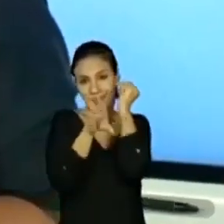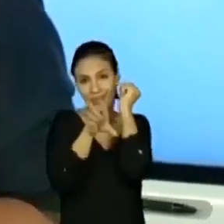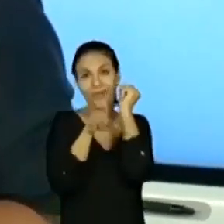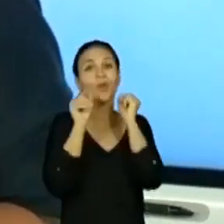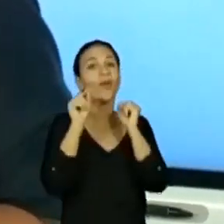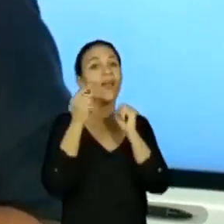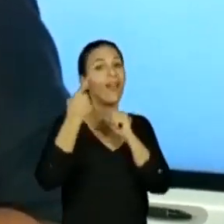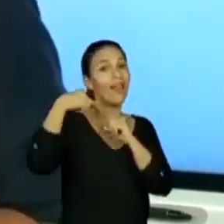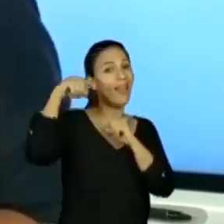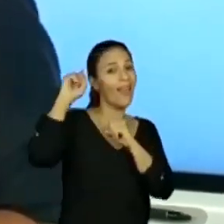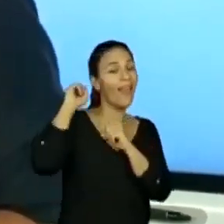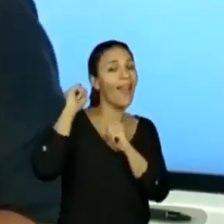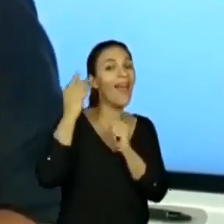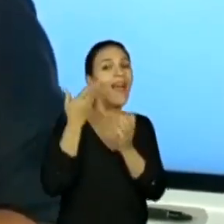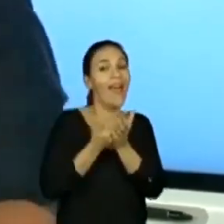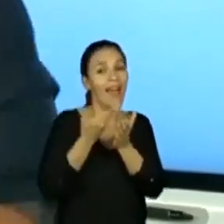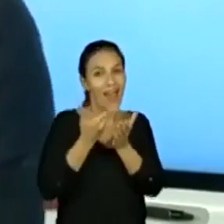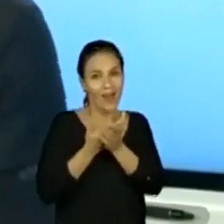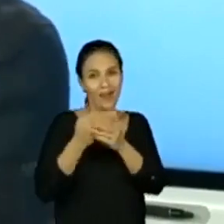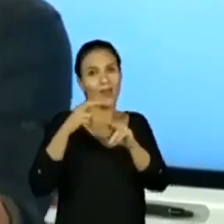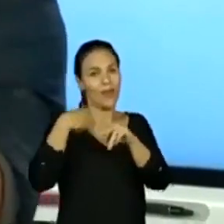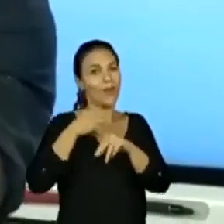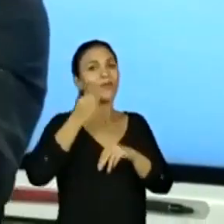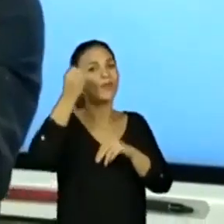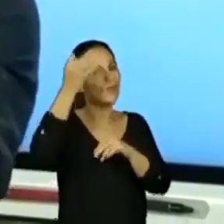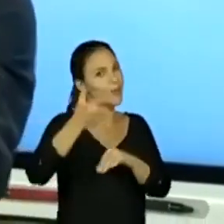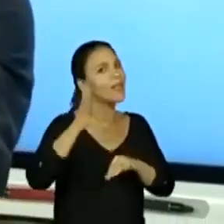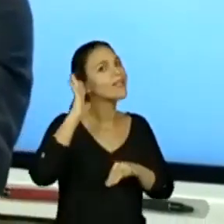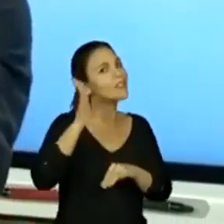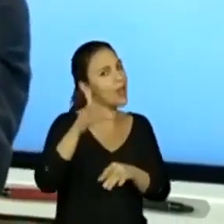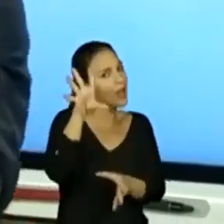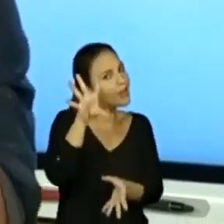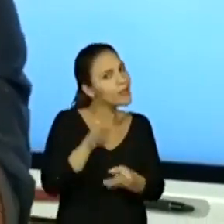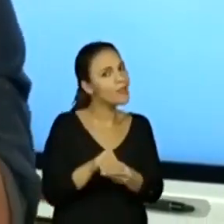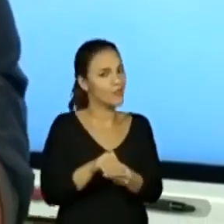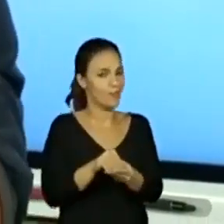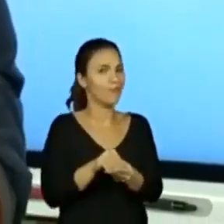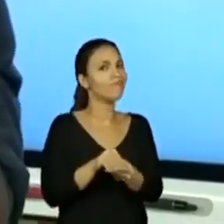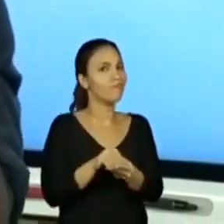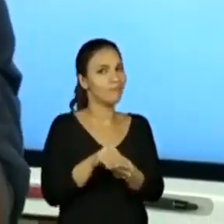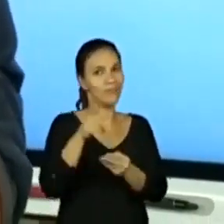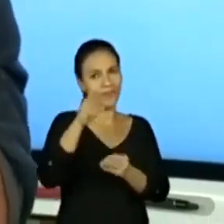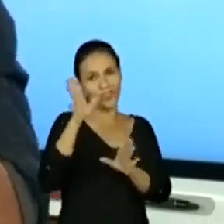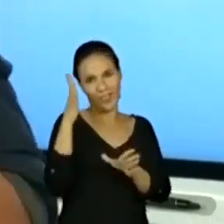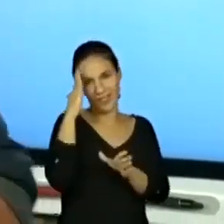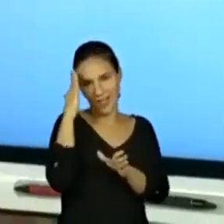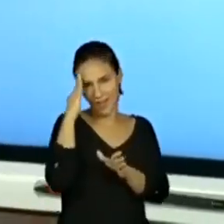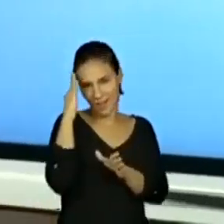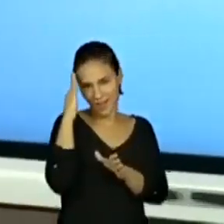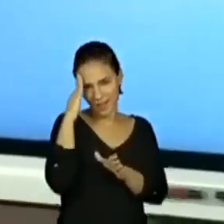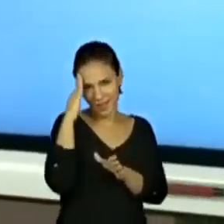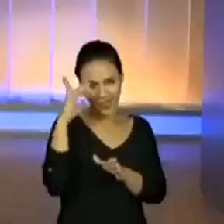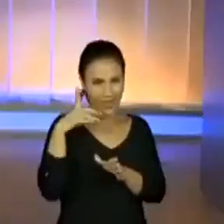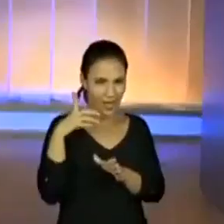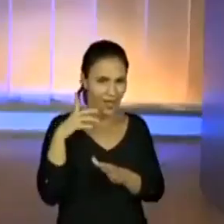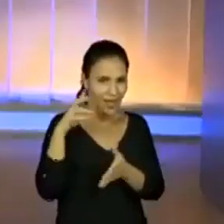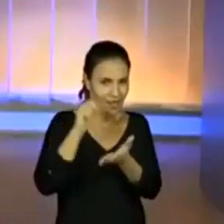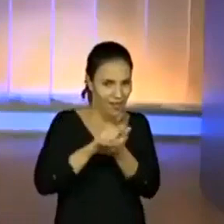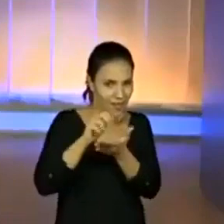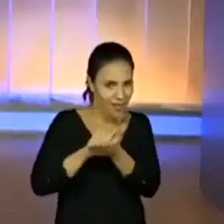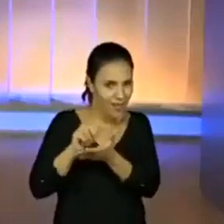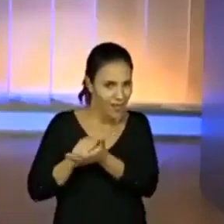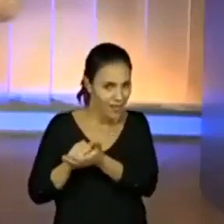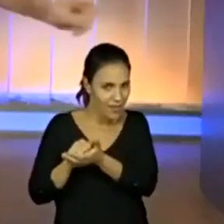porque o Brasil apresenta essa grande miscigenação. Já apresentei um resuminho. E vocês já estão registrando. Ah,